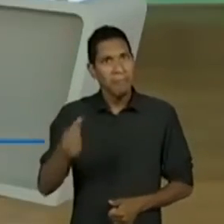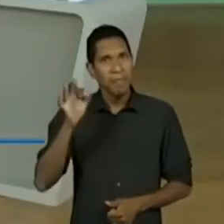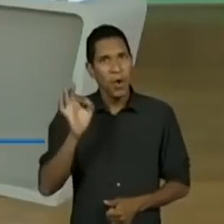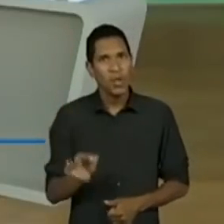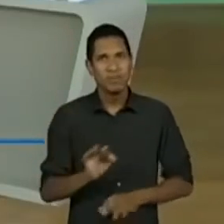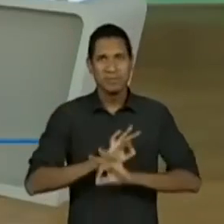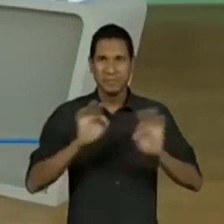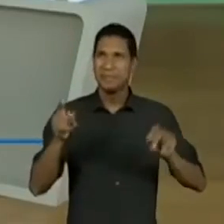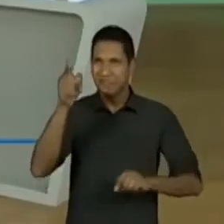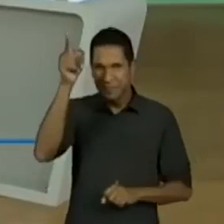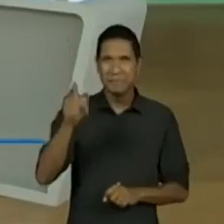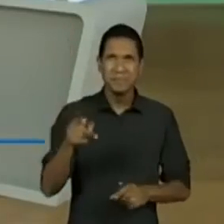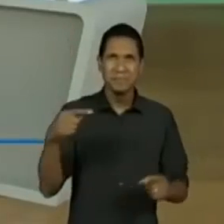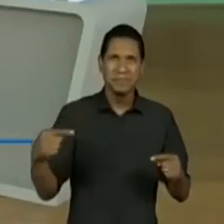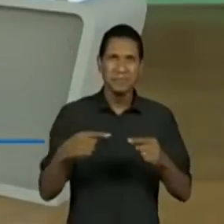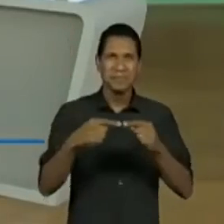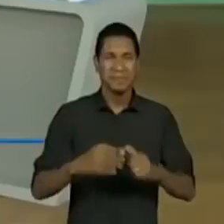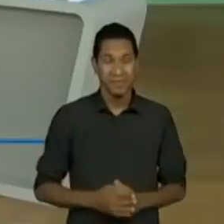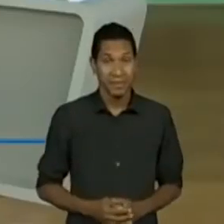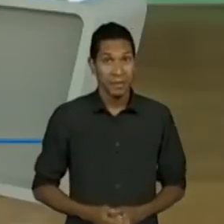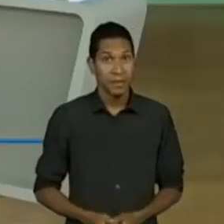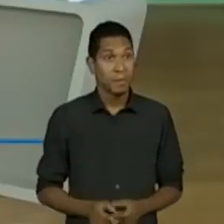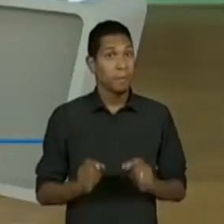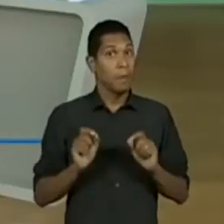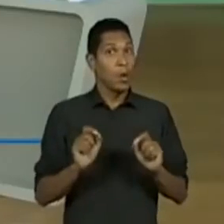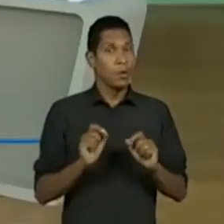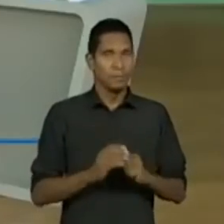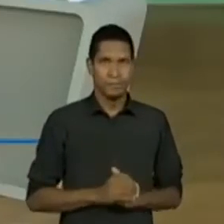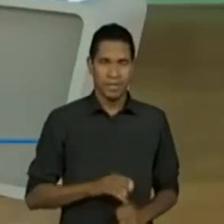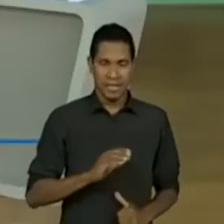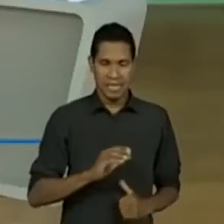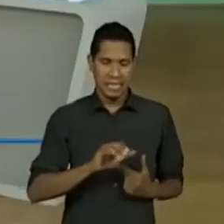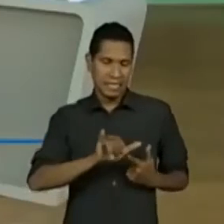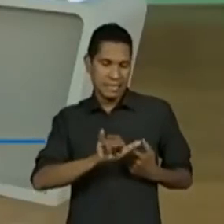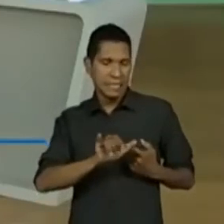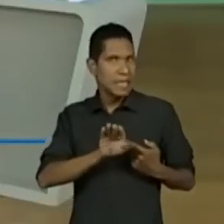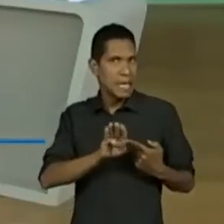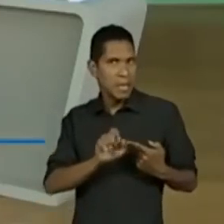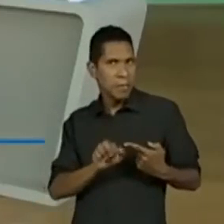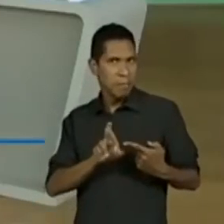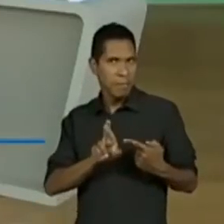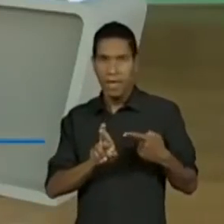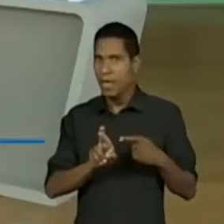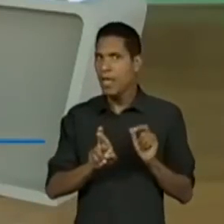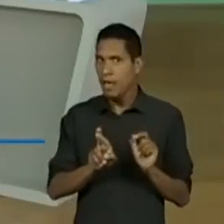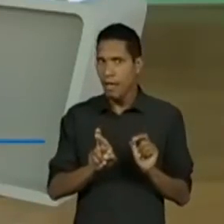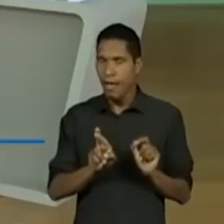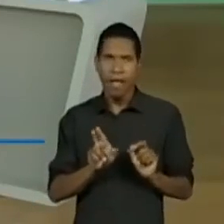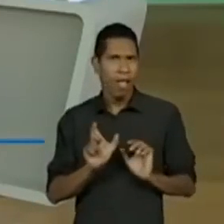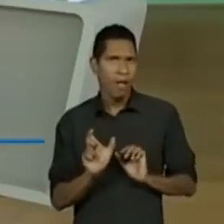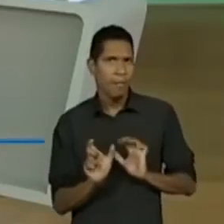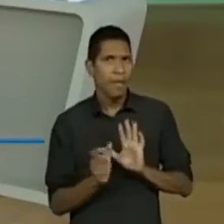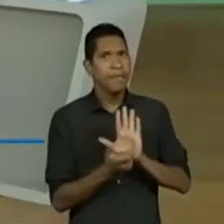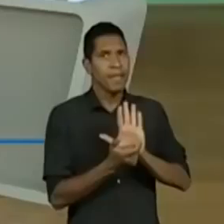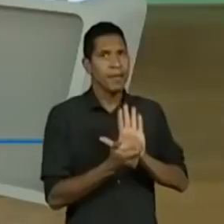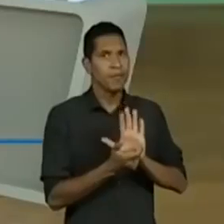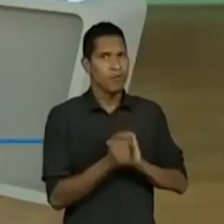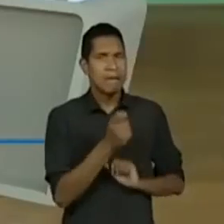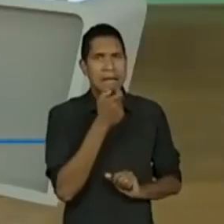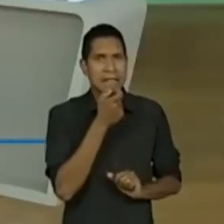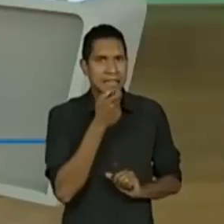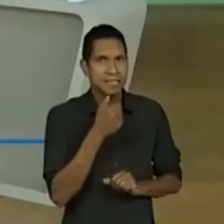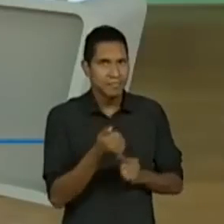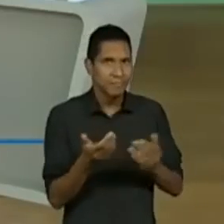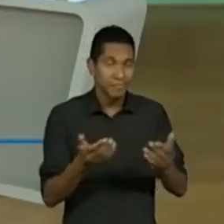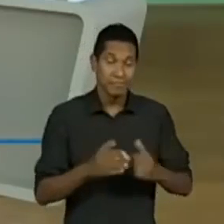Perfeito. Agora, não quer dizer... cyber... Estão chamando a atenção dessa palavrinha. Ou melhor, deixa já colocar outra